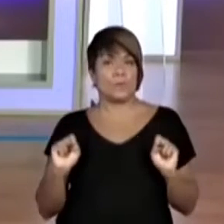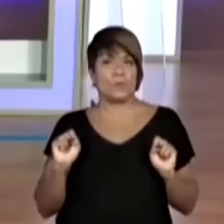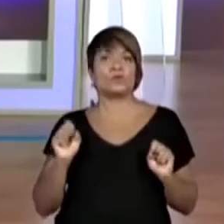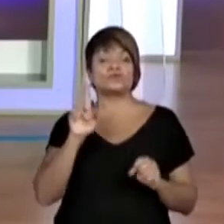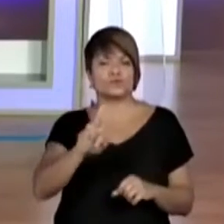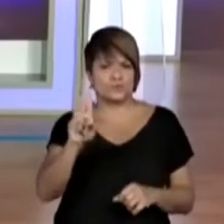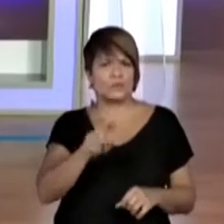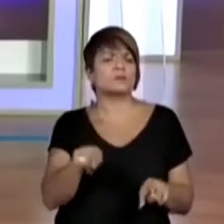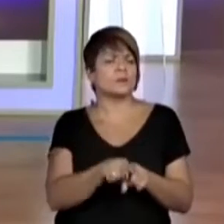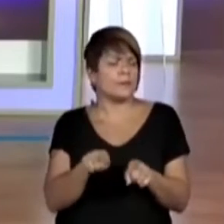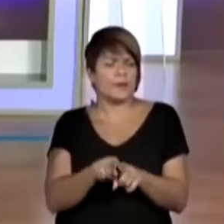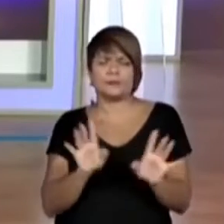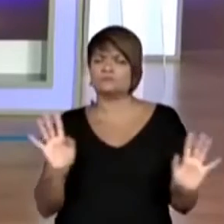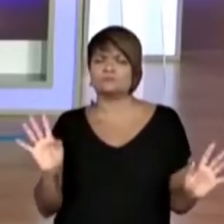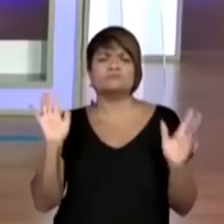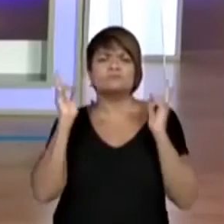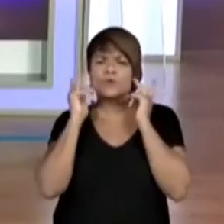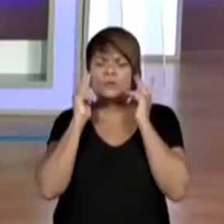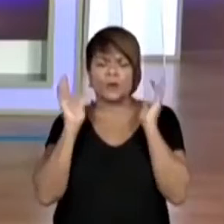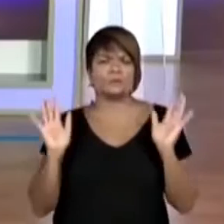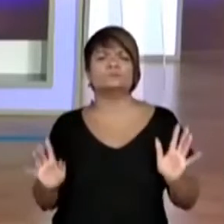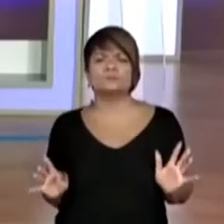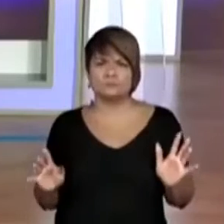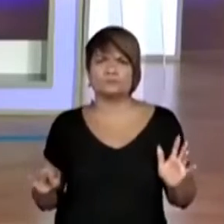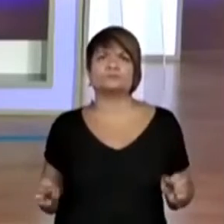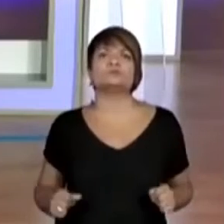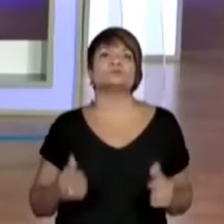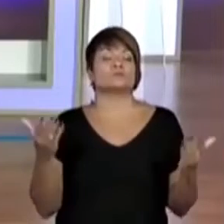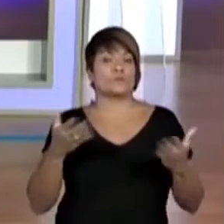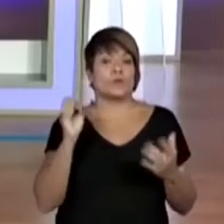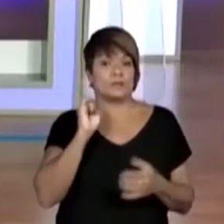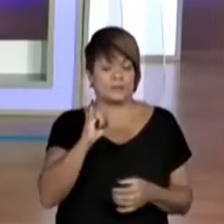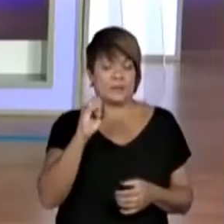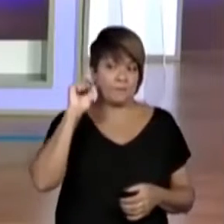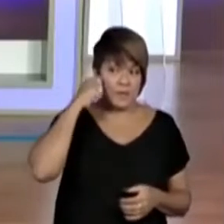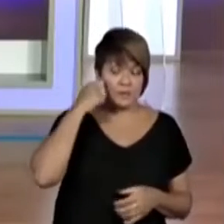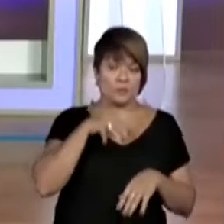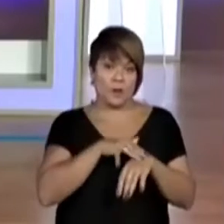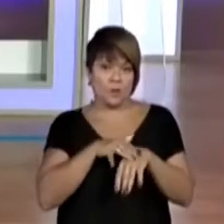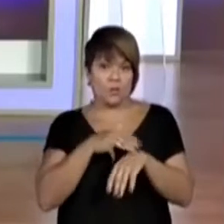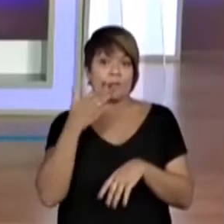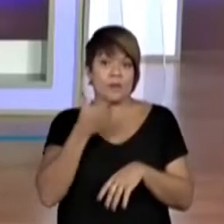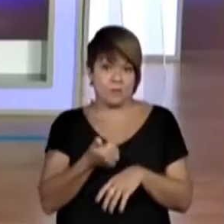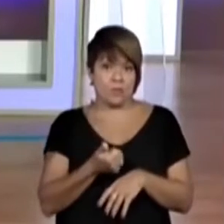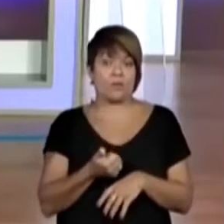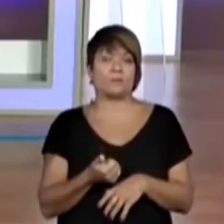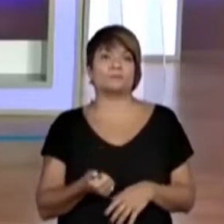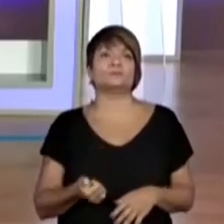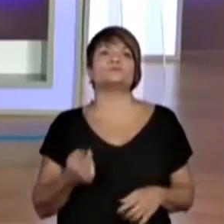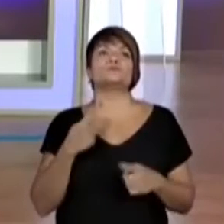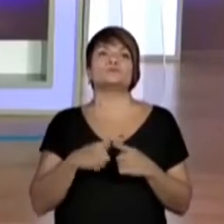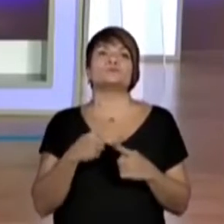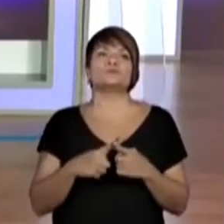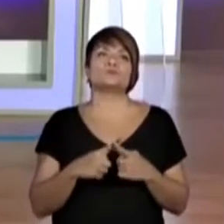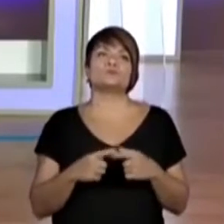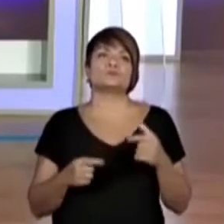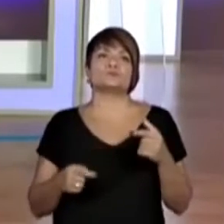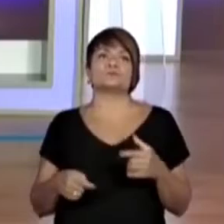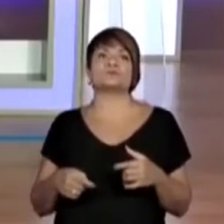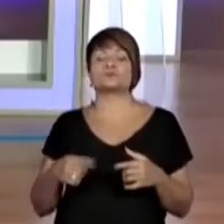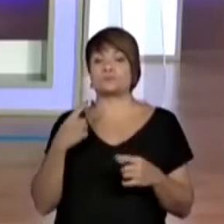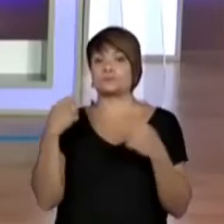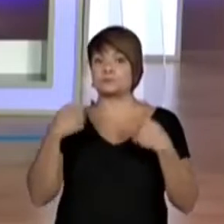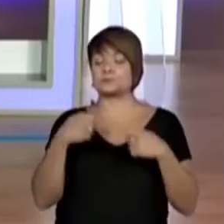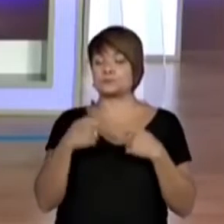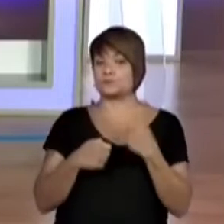é super bacana e vai sair um resultado legal também. Agora, se você tiver o tecido preto ou marrom, é melhor, né, professora? Sim, o legal é que seja um tecido